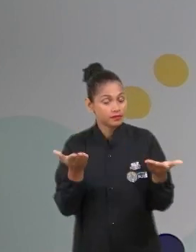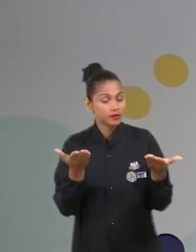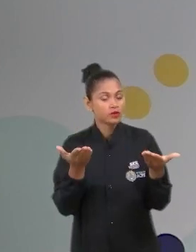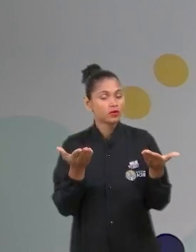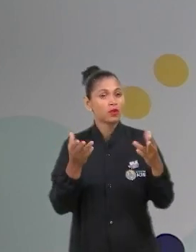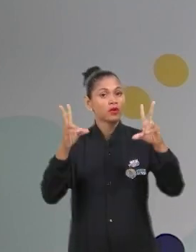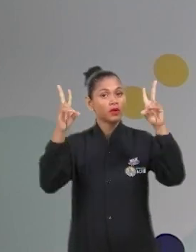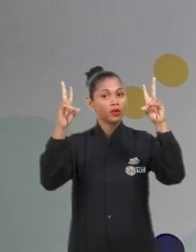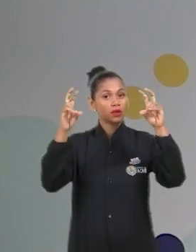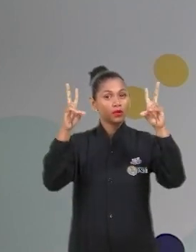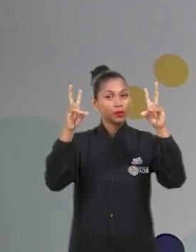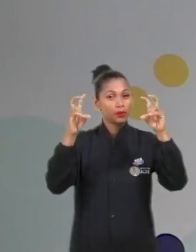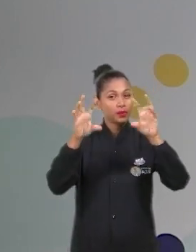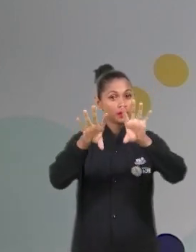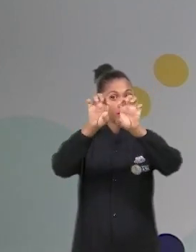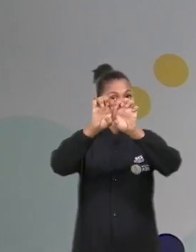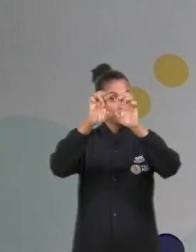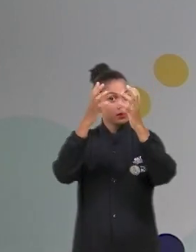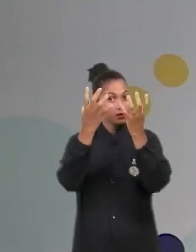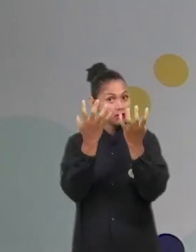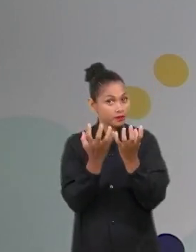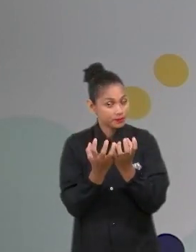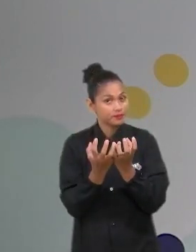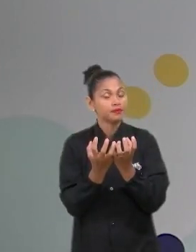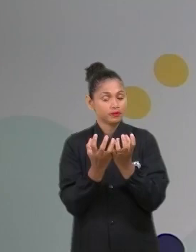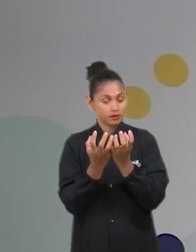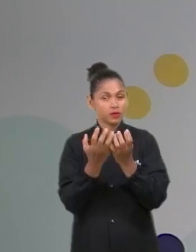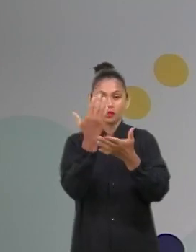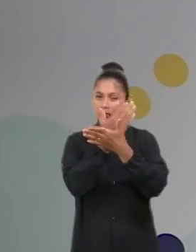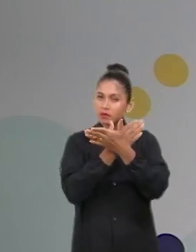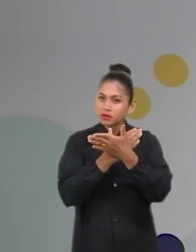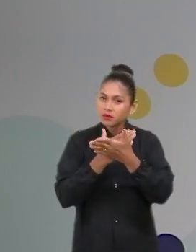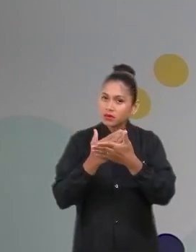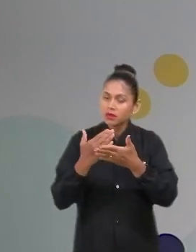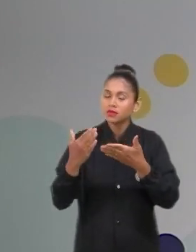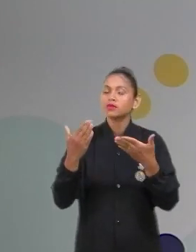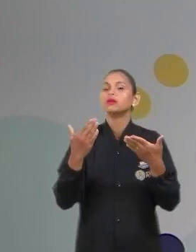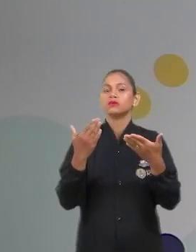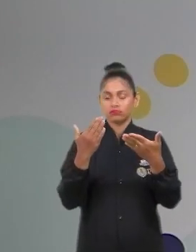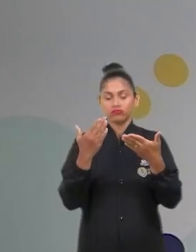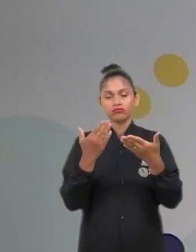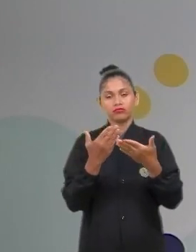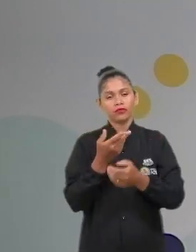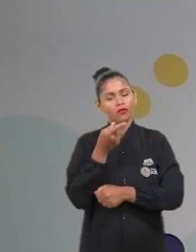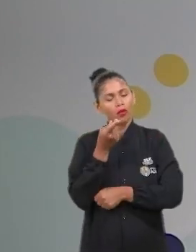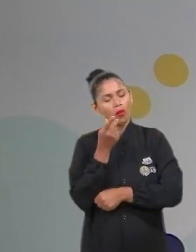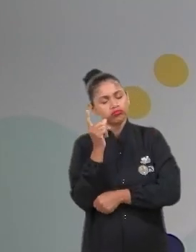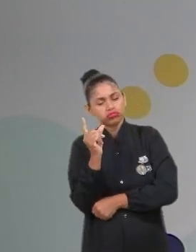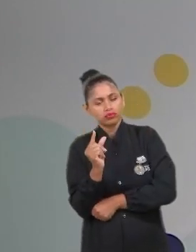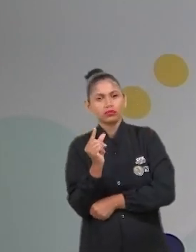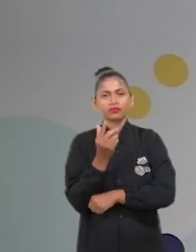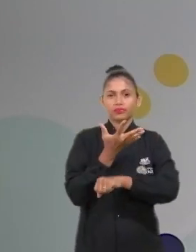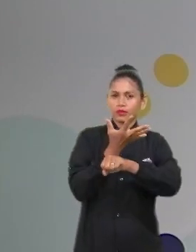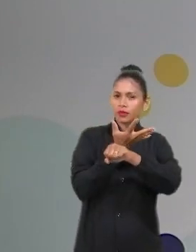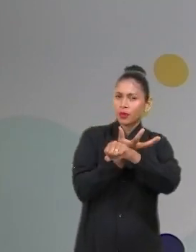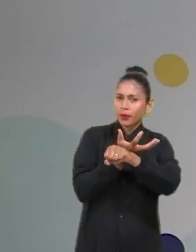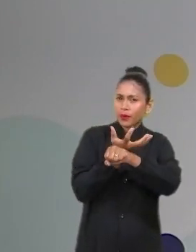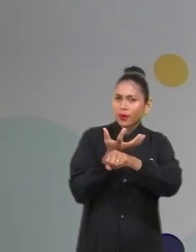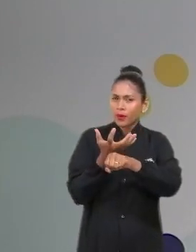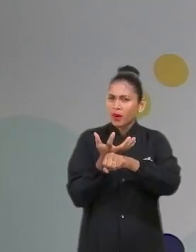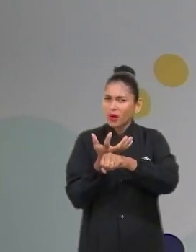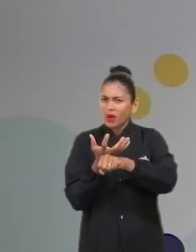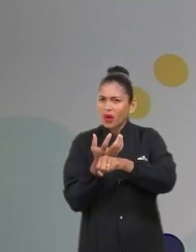ecologia. Vocês vão perceber que eu vou começar a aula falando um pouquinho das plantas. Ei, professor, ecologia ou